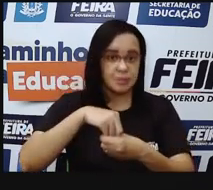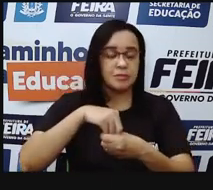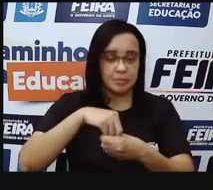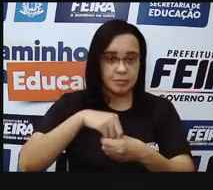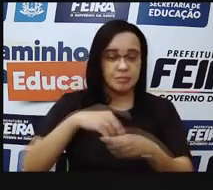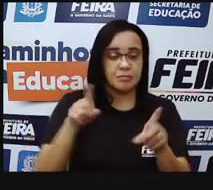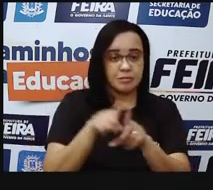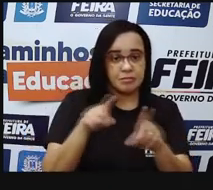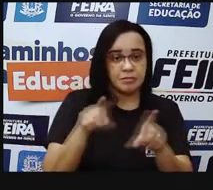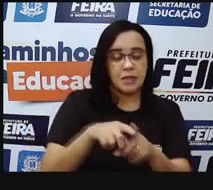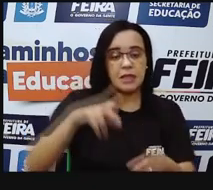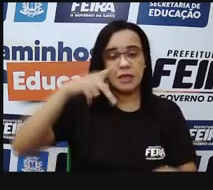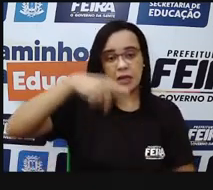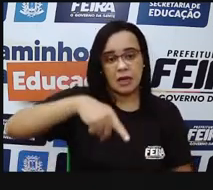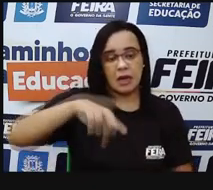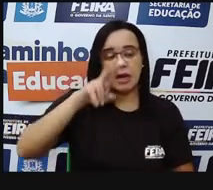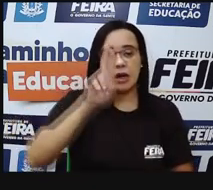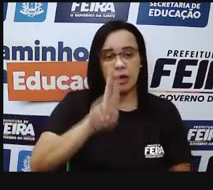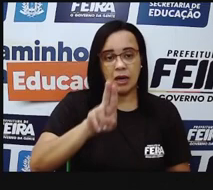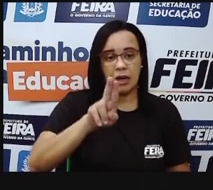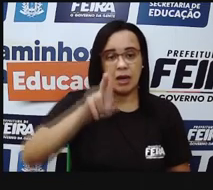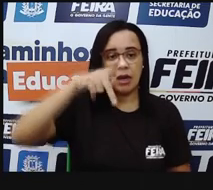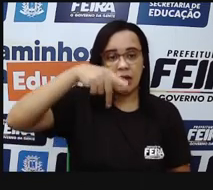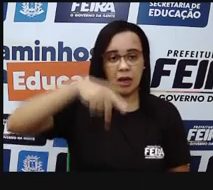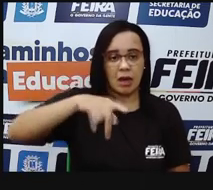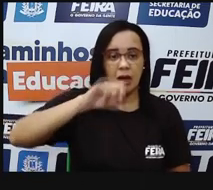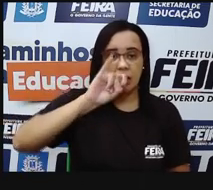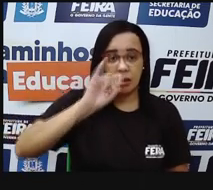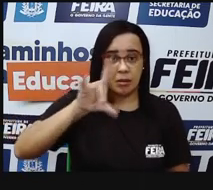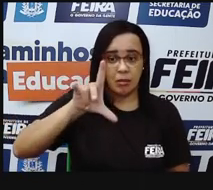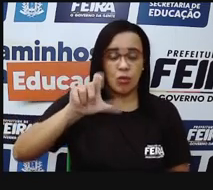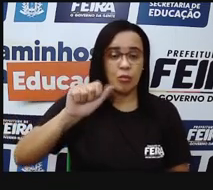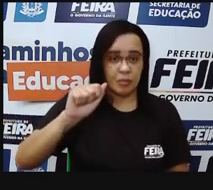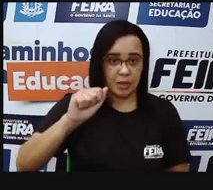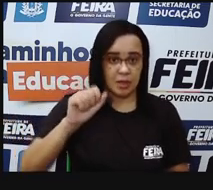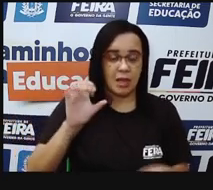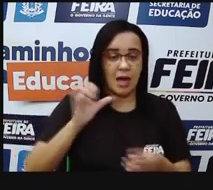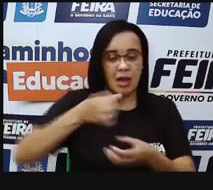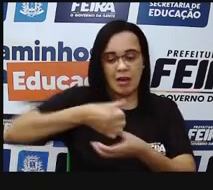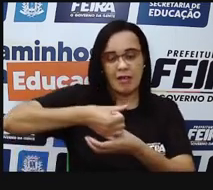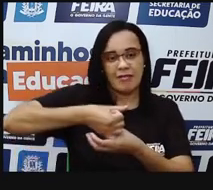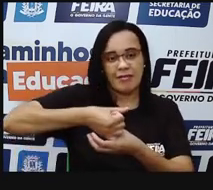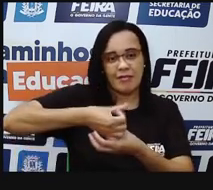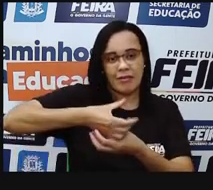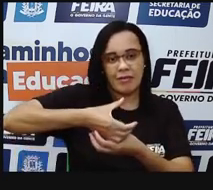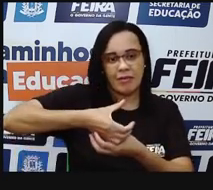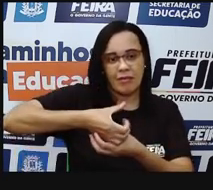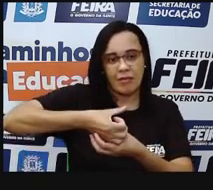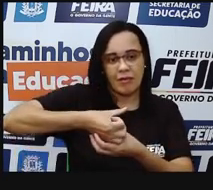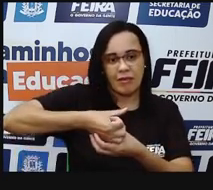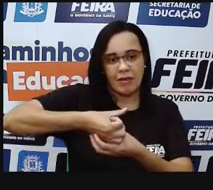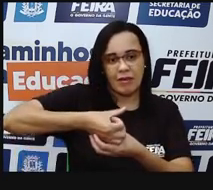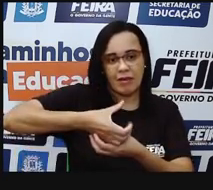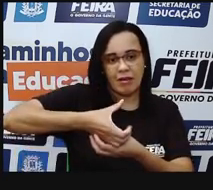pode relaxar, contrair? Então, quando a nossa pupila relaxa, né?